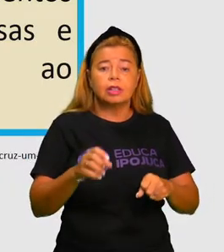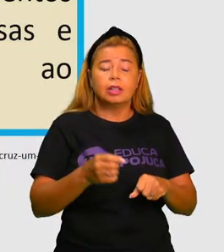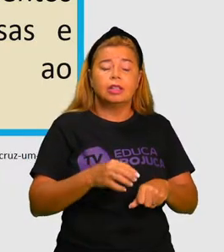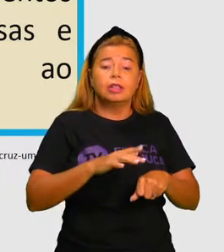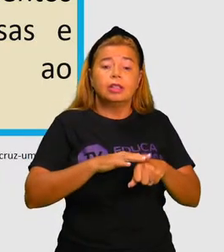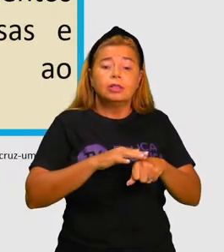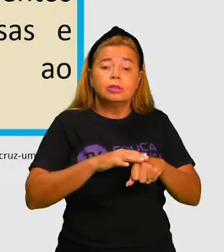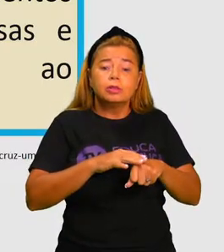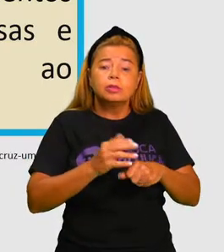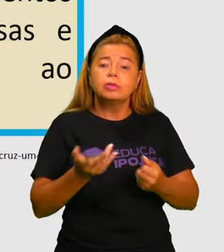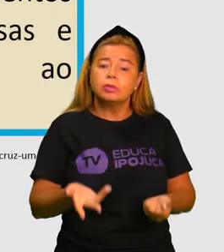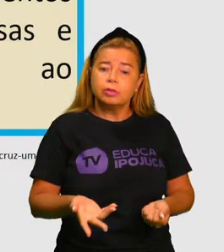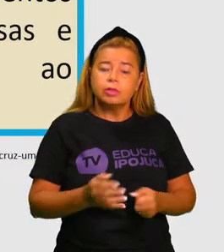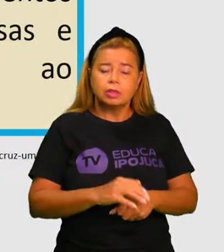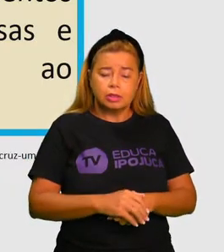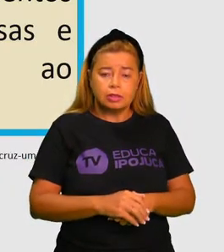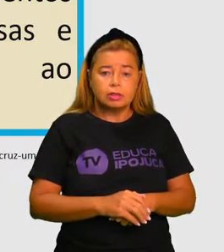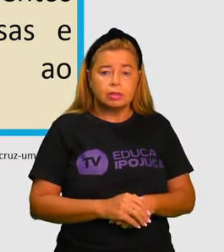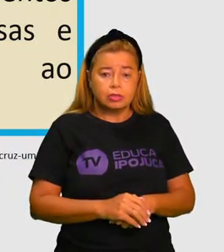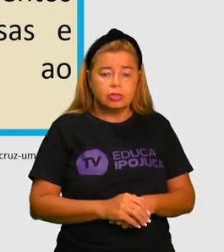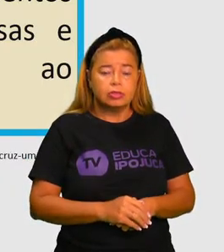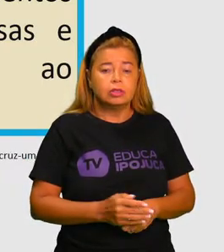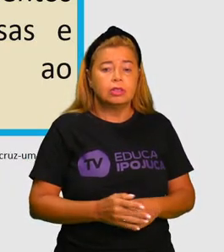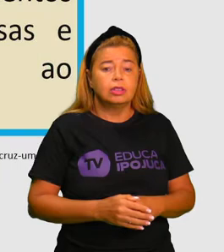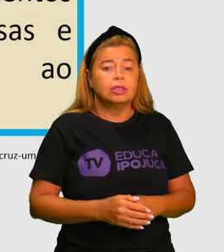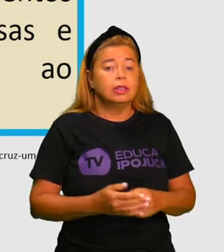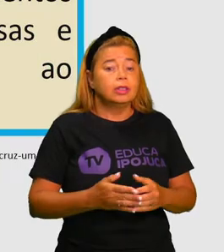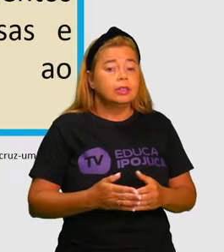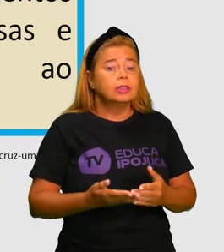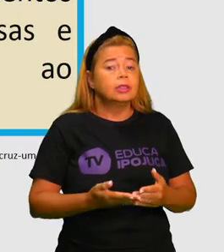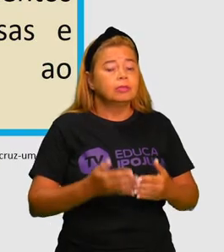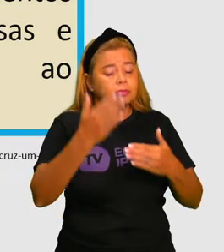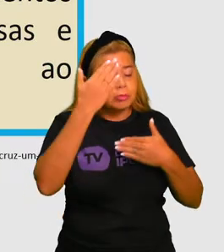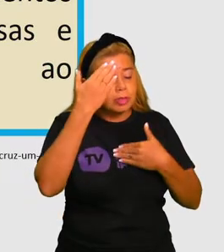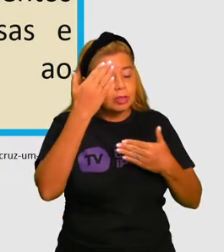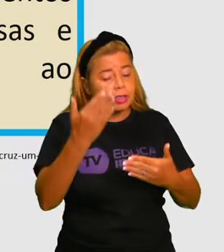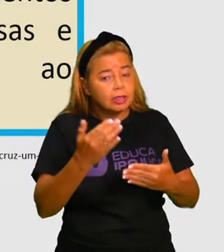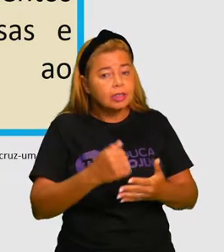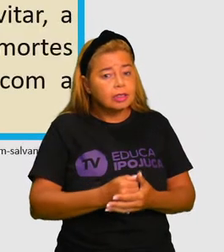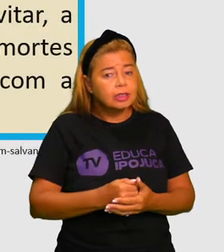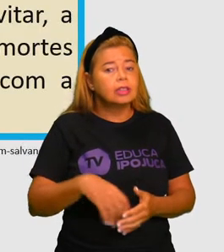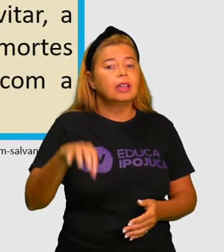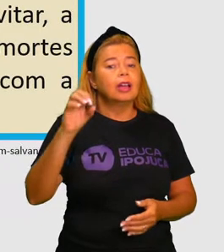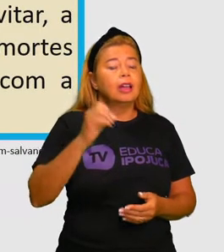muito graças ao médico Oswaldo Cruz. Brasileiro, viu?